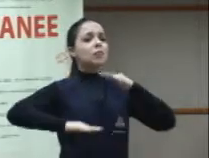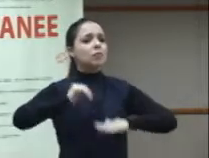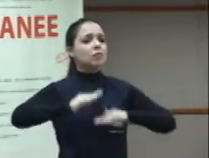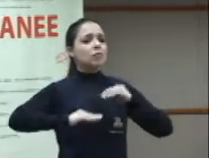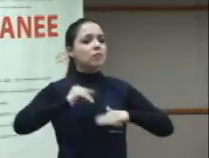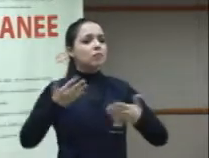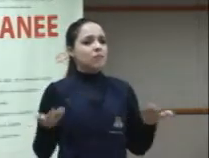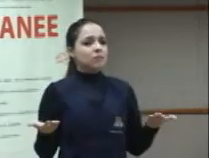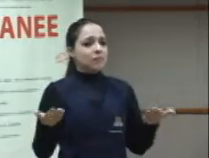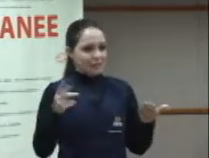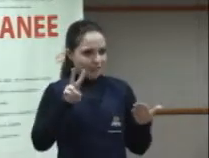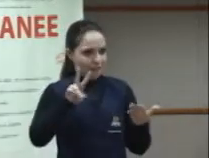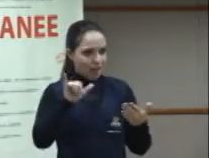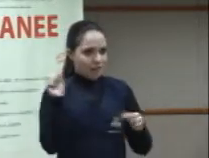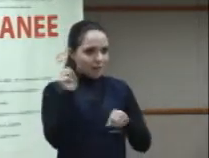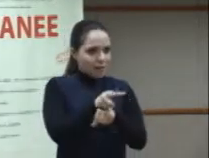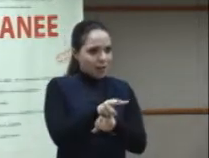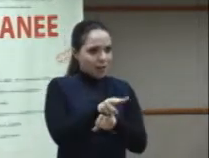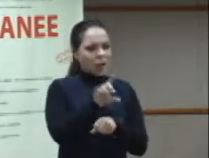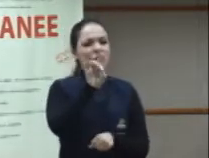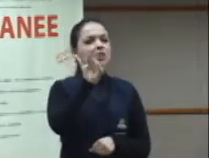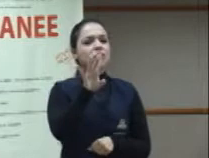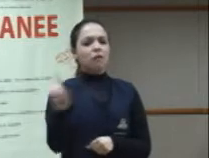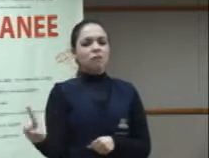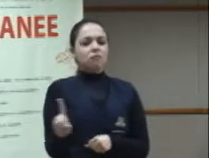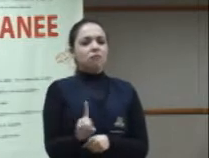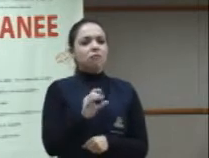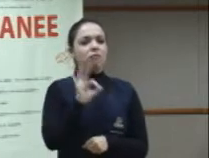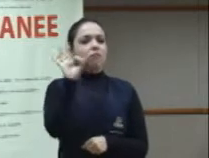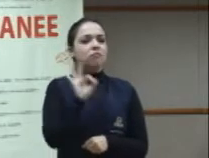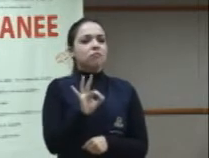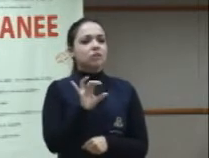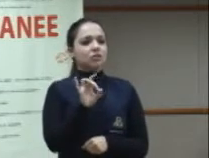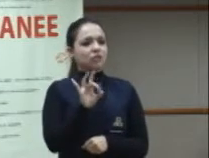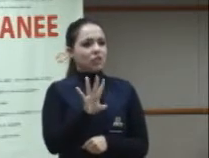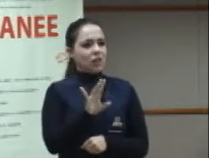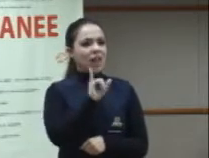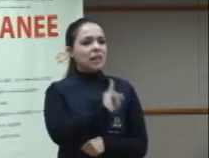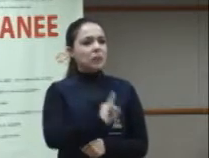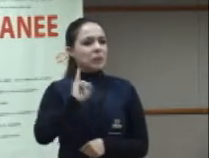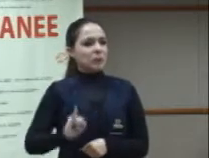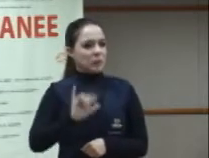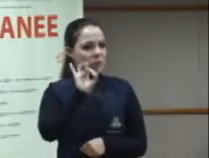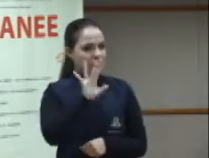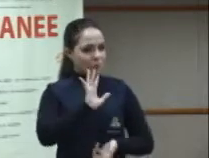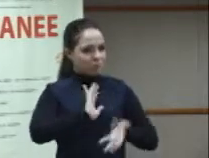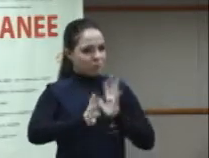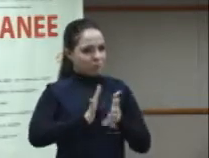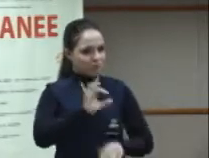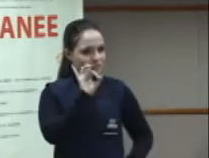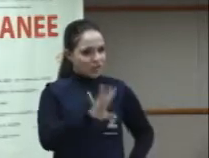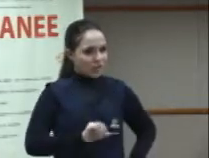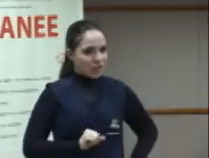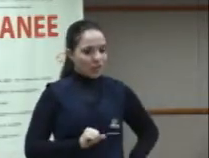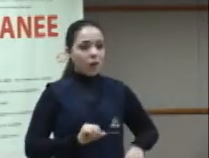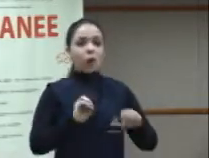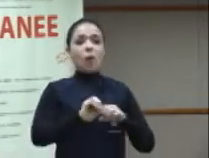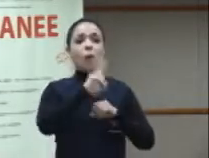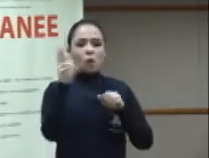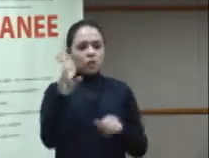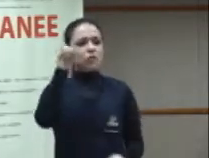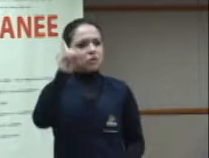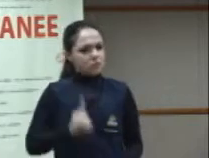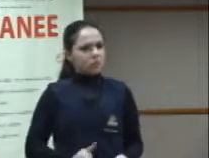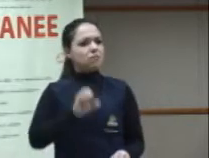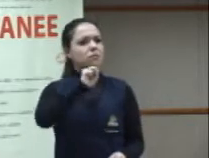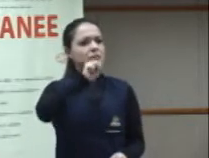de discussão. Será que eles serão apenas meros instrutores de língua de sinais dentro do modelo inclusivo? Ou será que eles estão direito